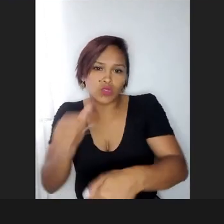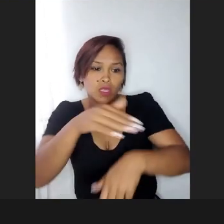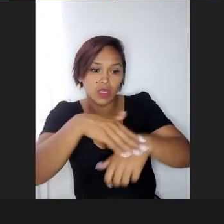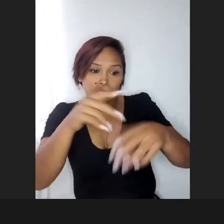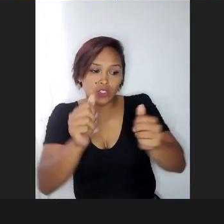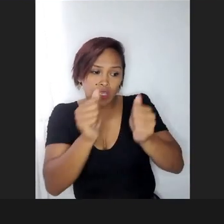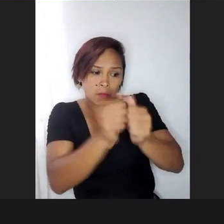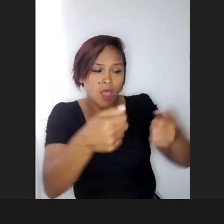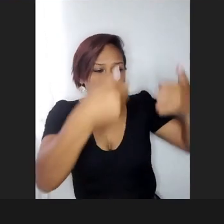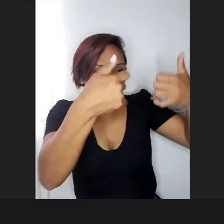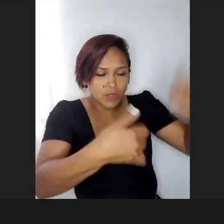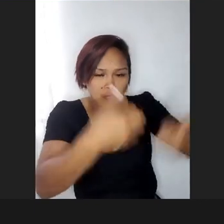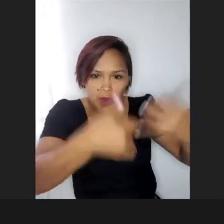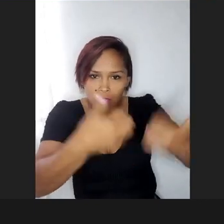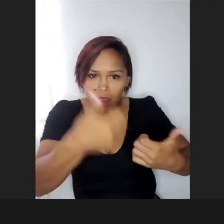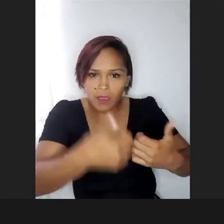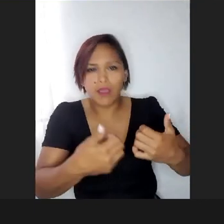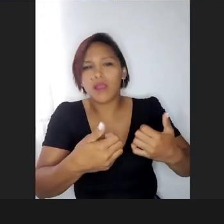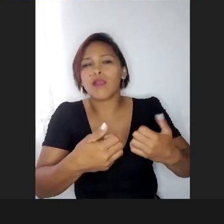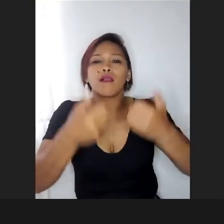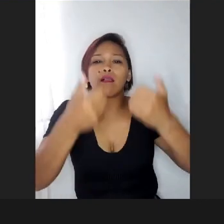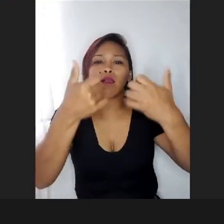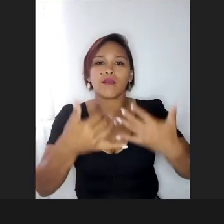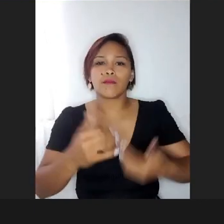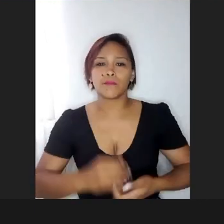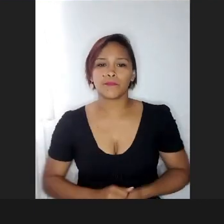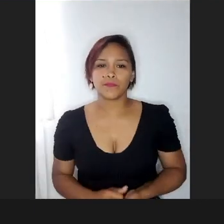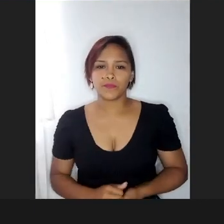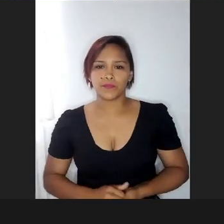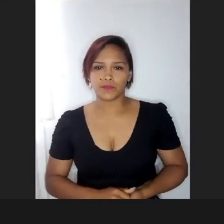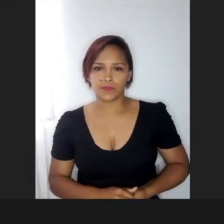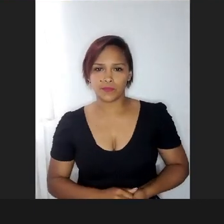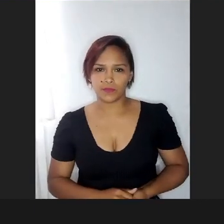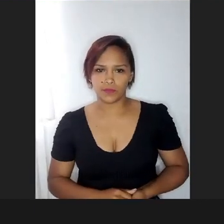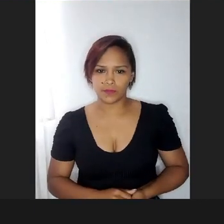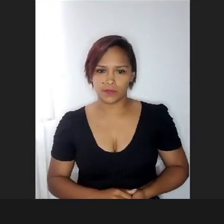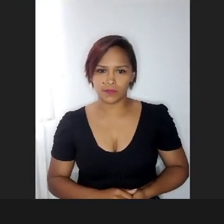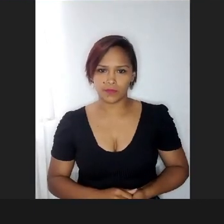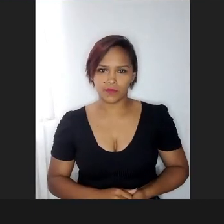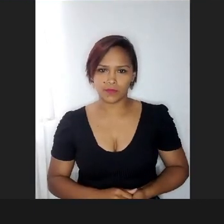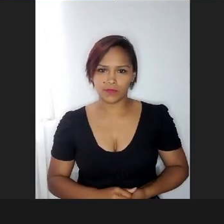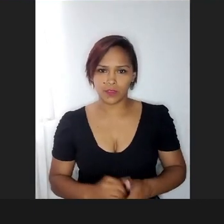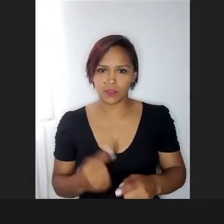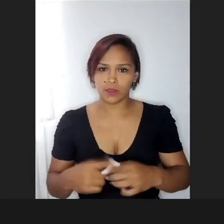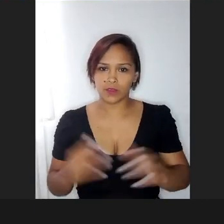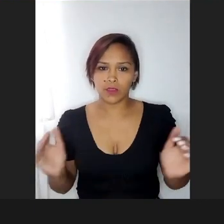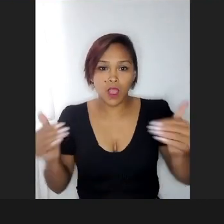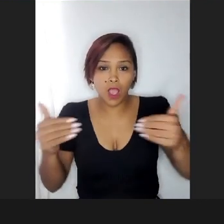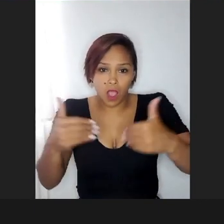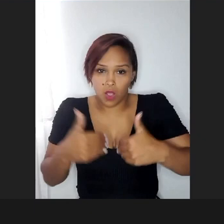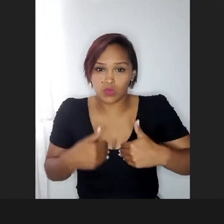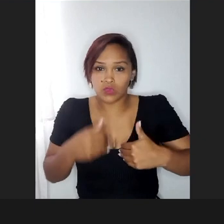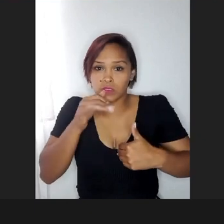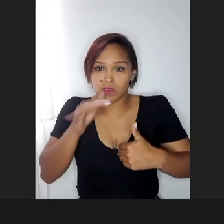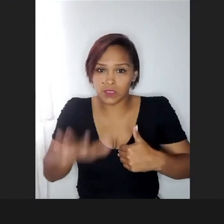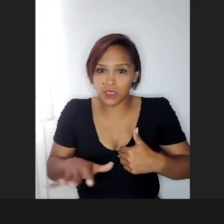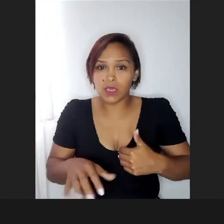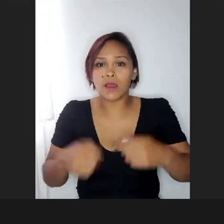junto, colocar, principalmente para a criança autista, colocar as imagens do que, do passo a passo lá no banheiro,